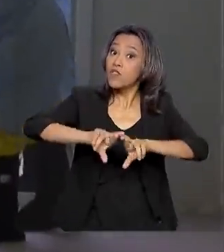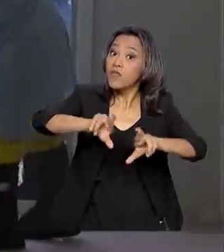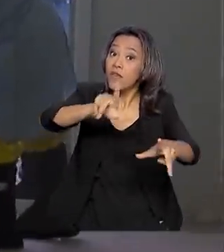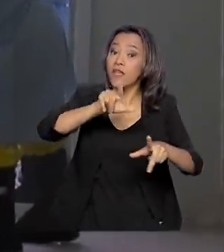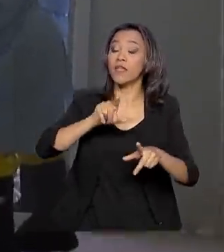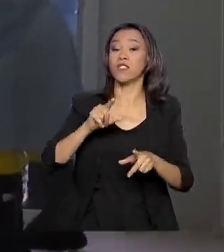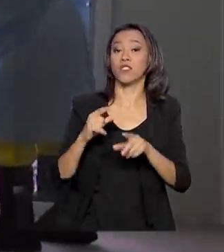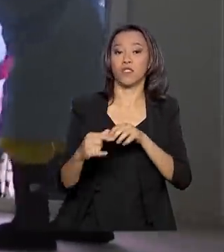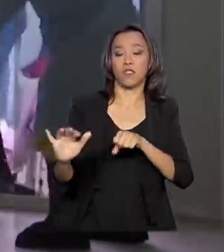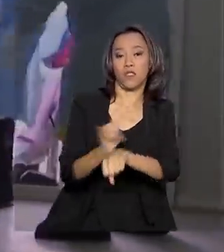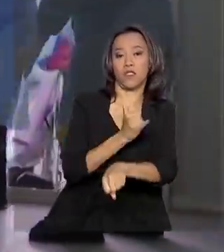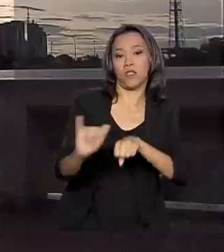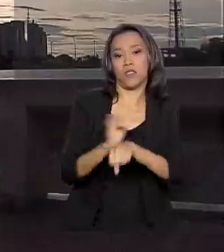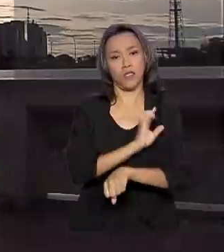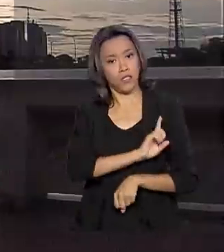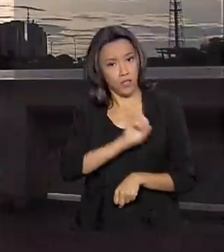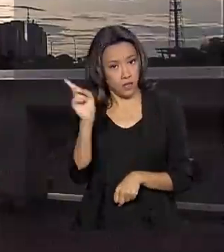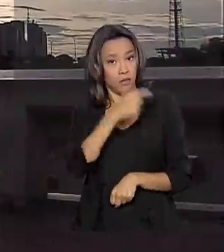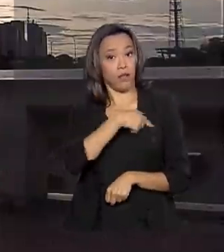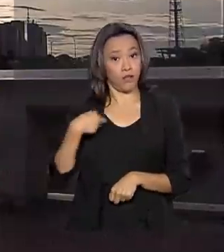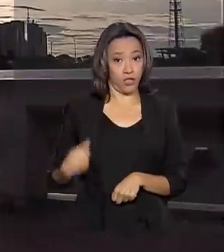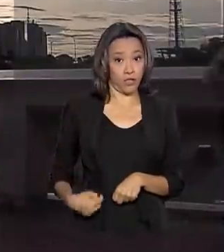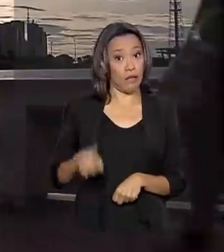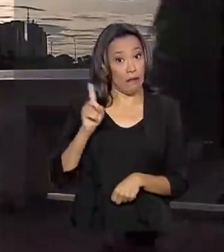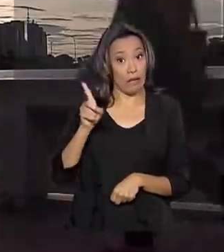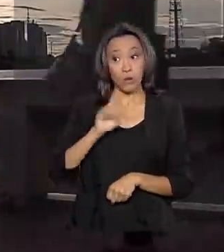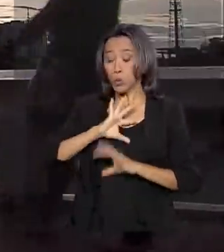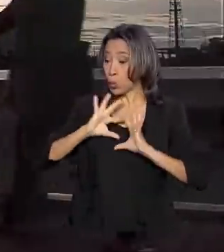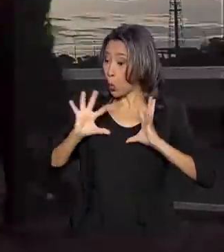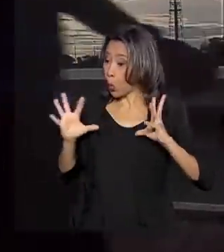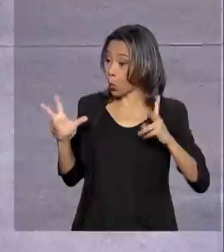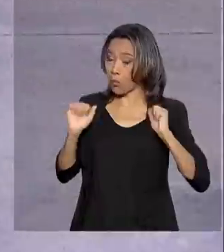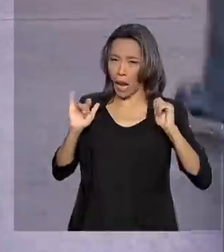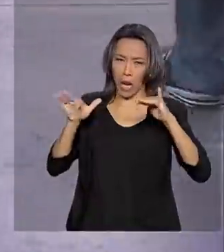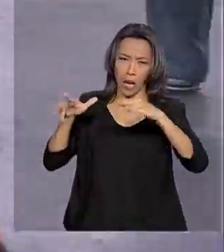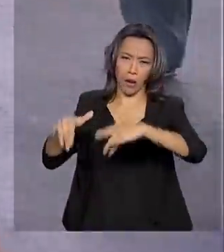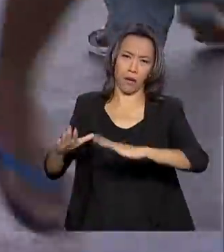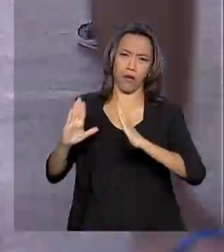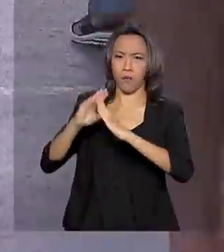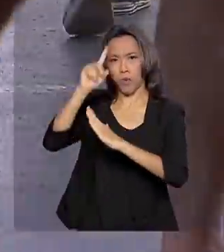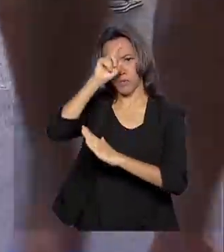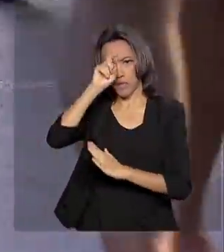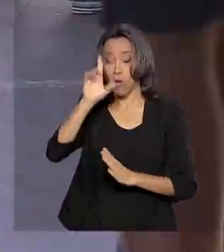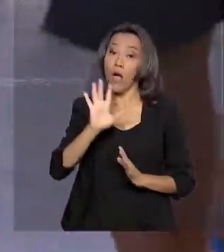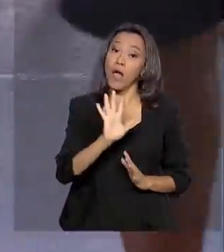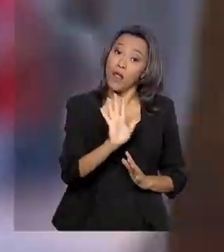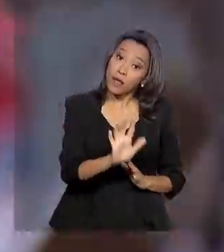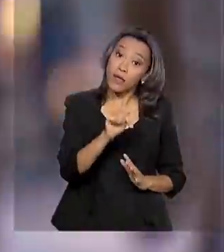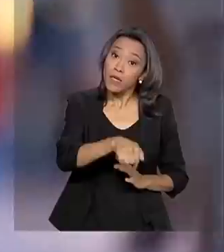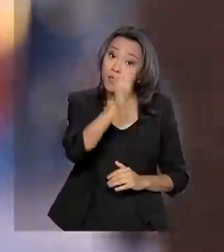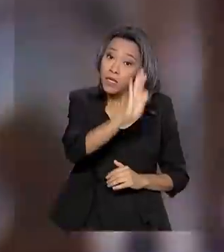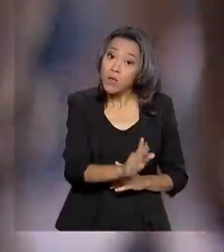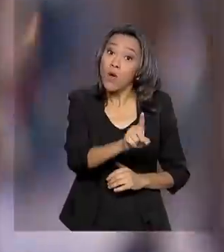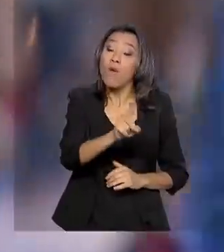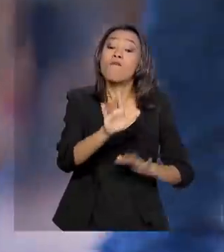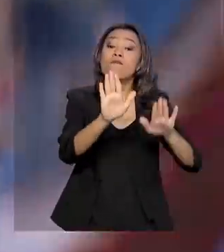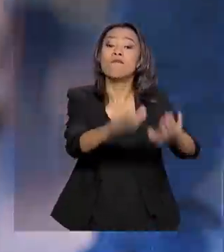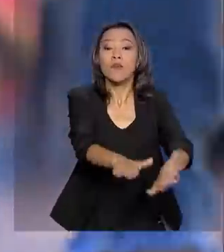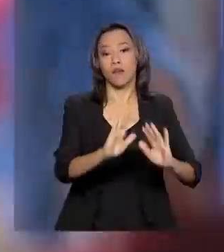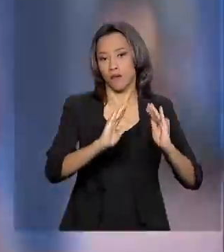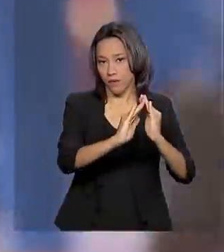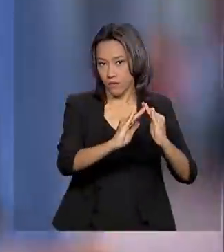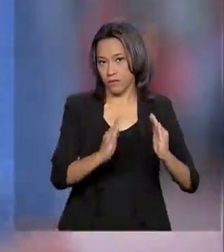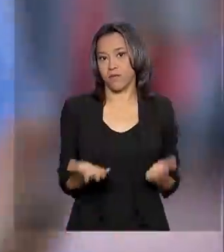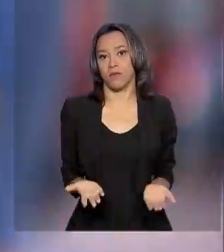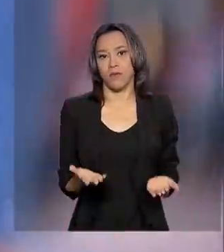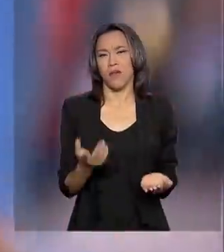internou todos os pacientes. Quem não tiver agravamento da saúde vai se recuperar em casa. As autoridades reforçaram